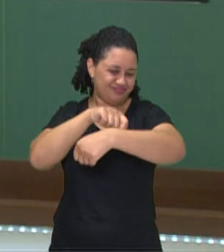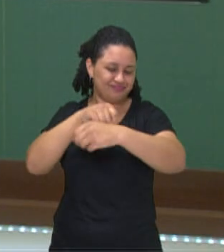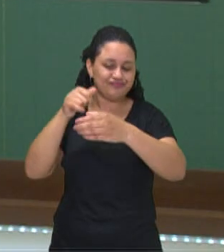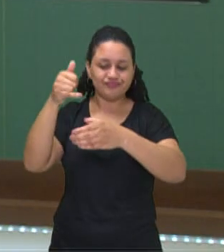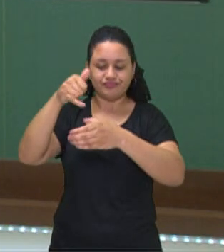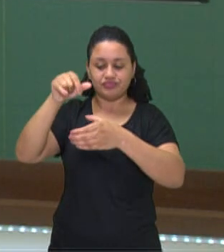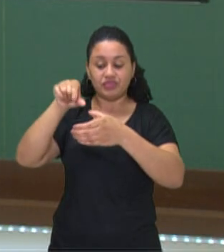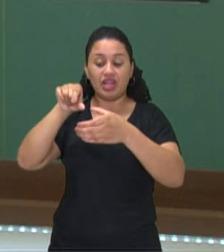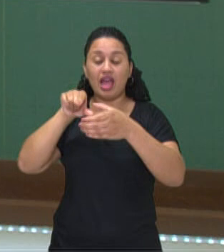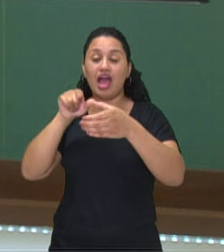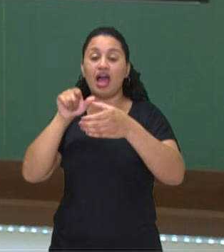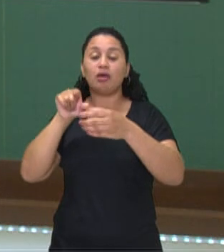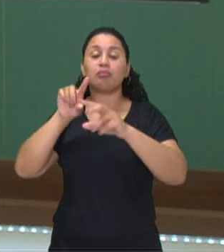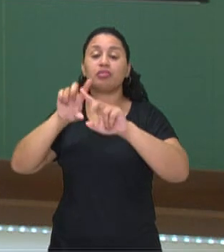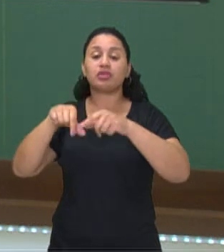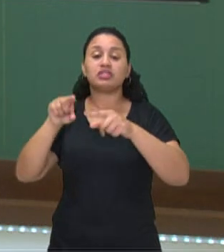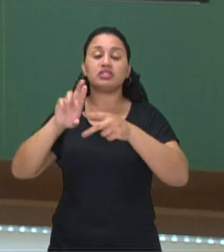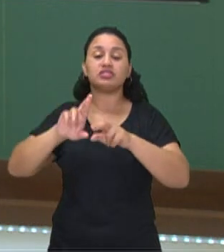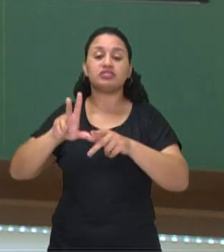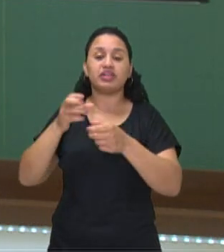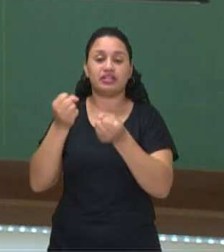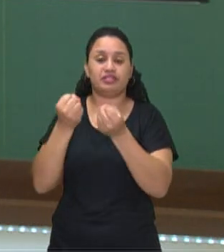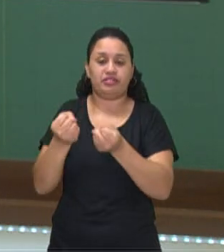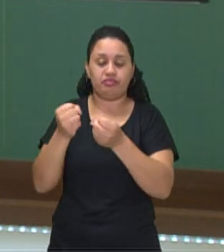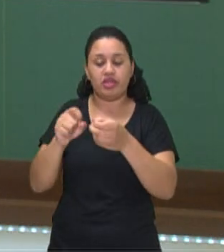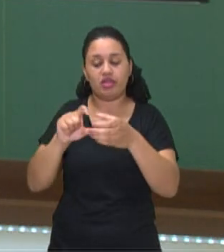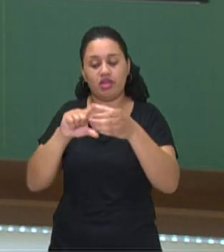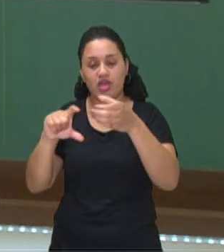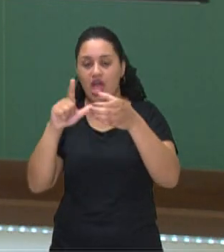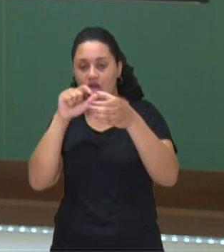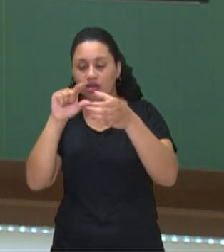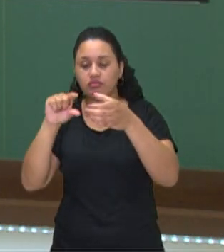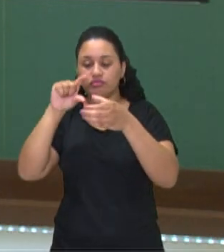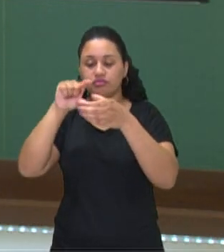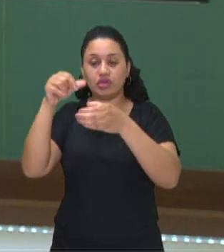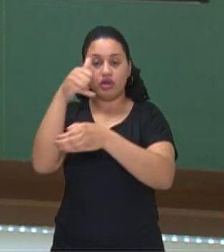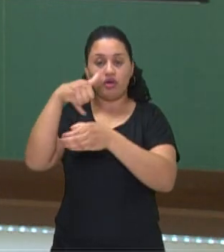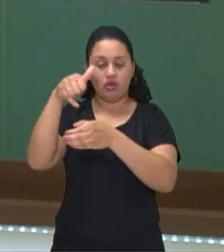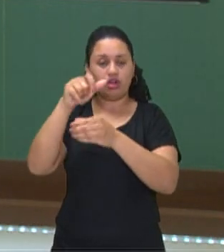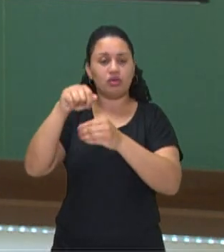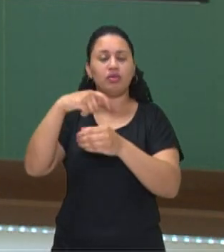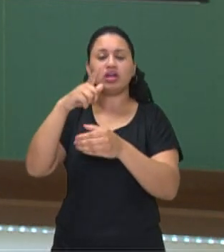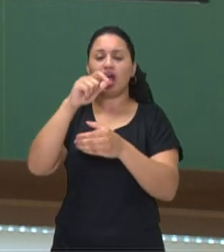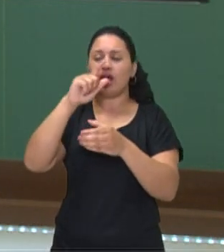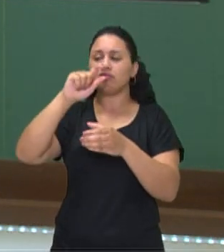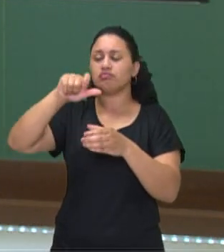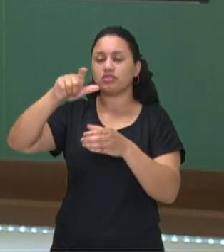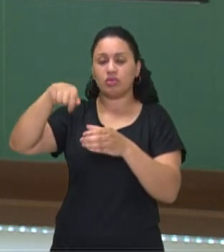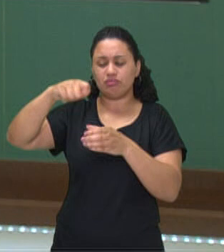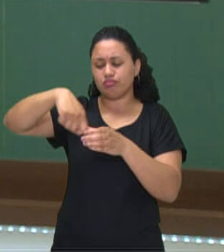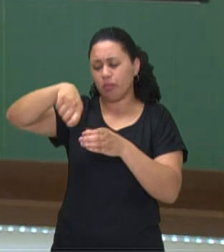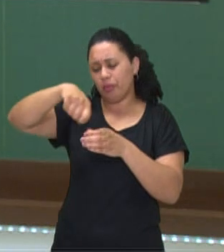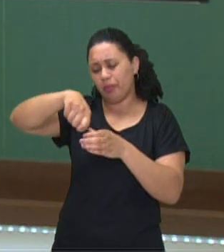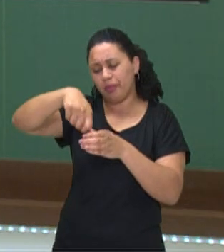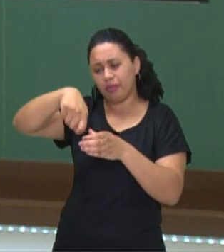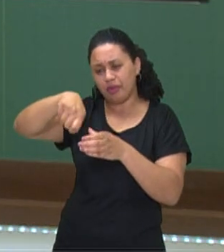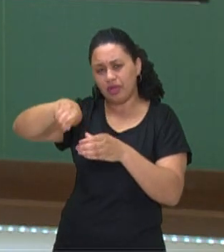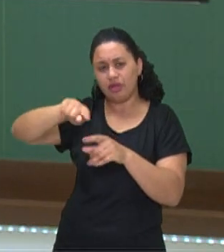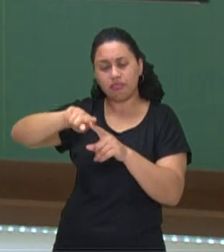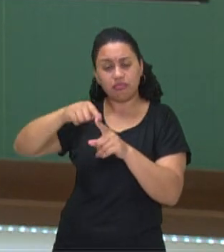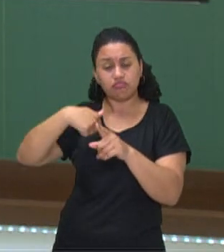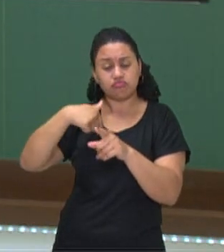água fica embaixo, o óleo é menos denso, fica sobre a água. Eu posso até pegar uma colher e misturar, misturar, misturar muito bem. Mas se eu deixar